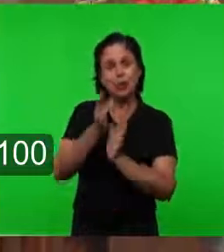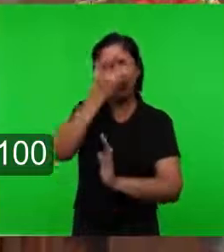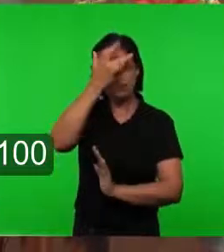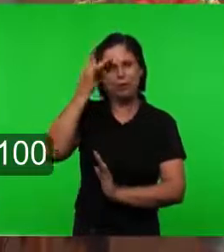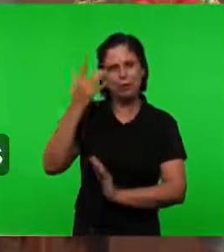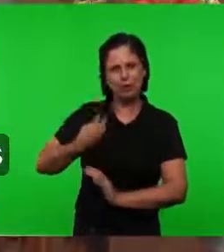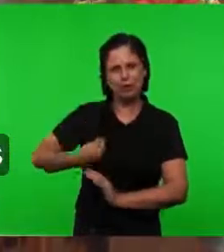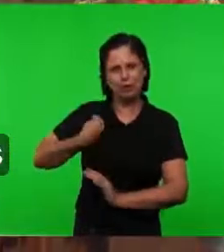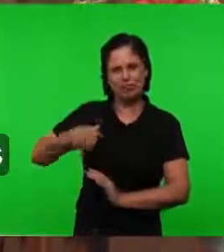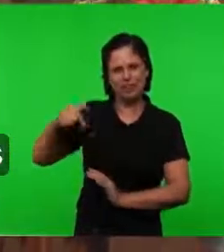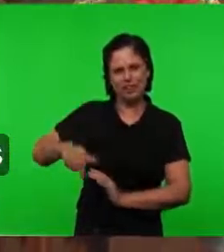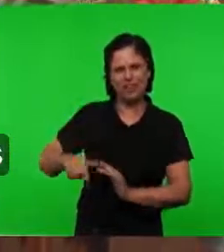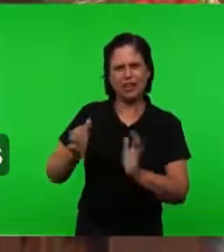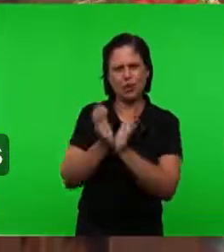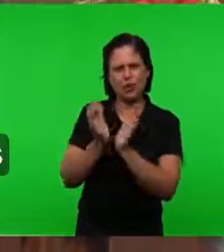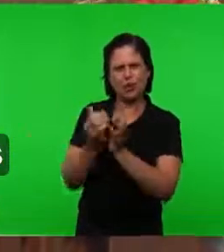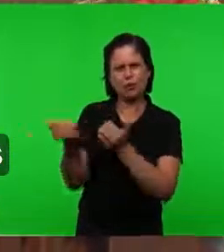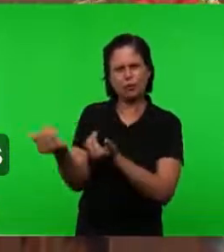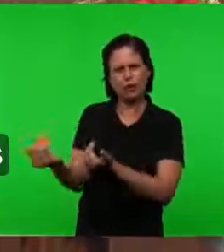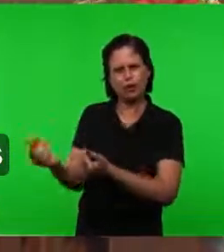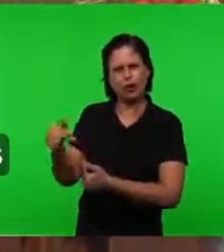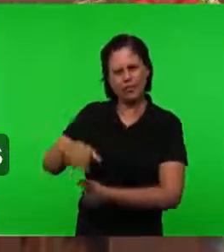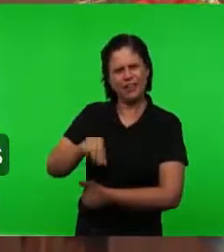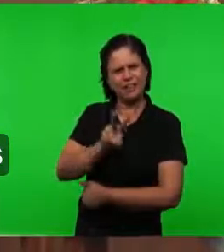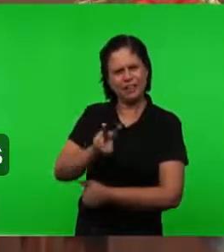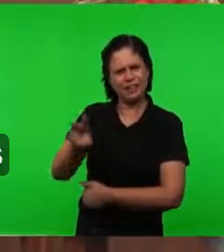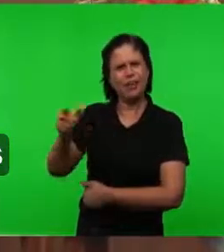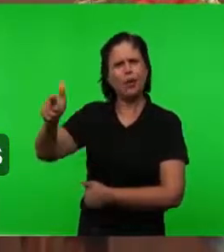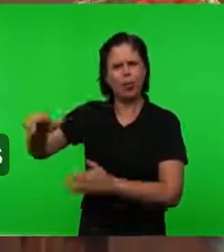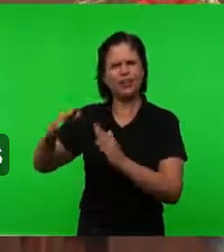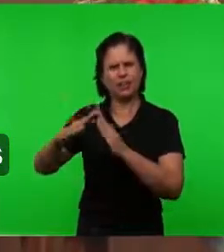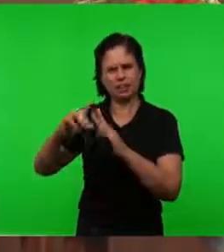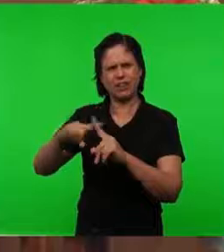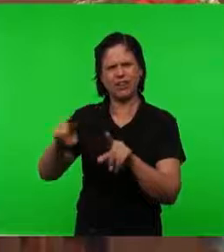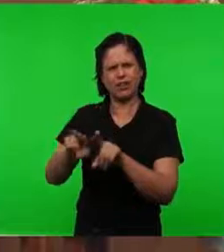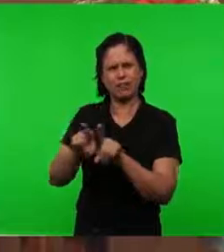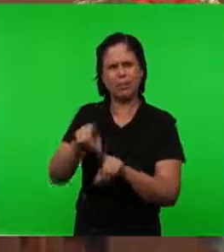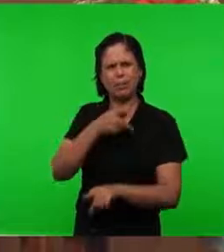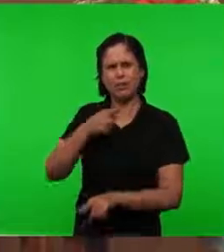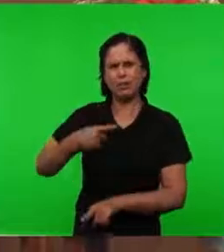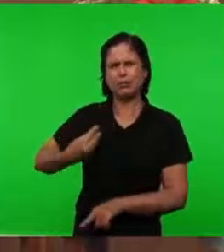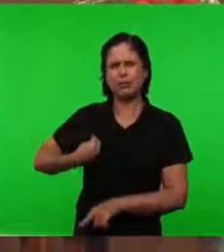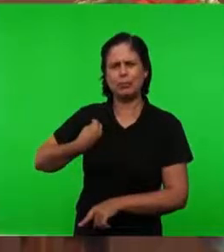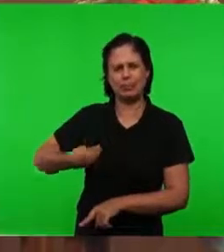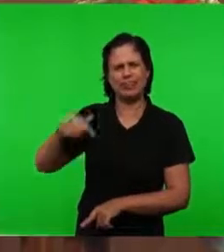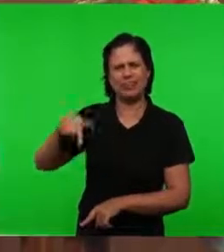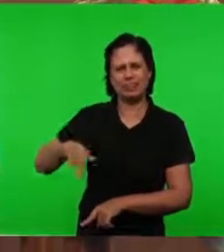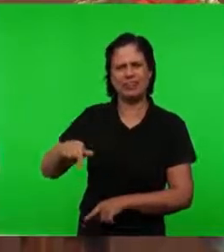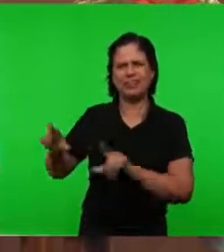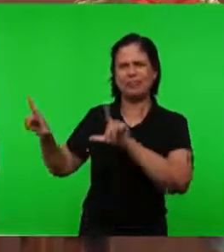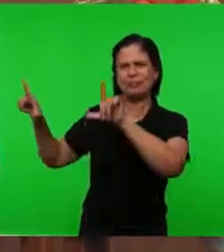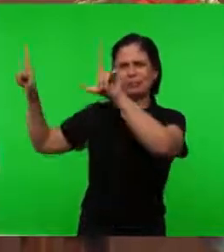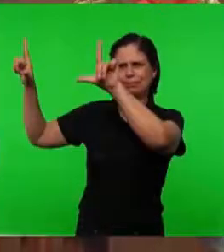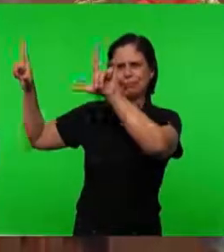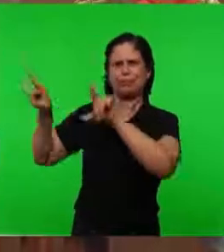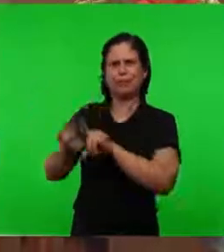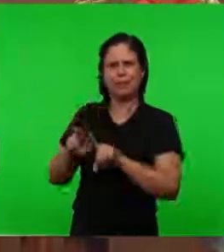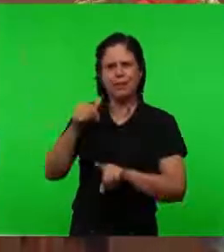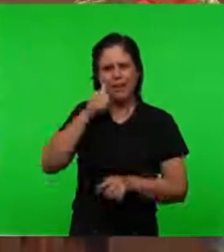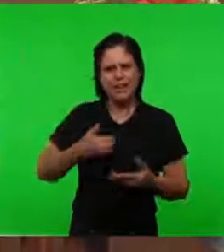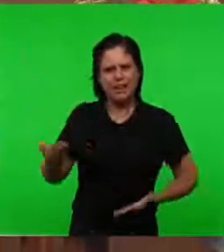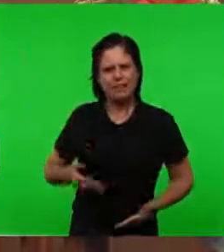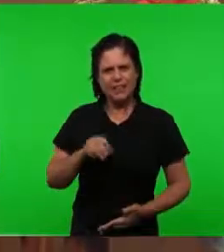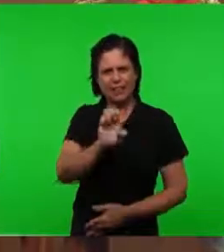aqui Do plano 100 Jovens De outras igrejas também Pastores Estavam presentes Temos a irmã Elza Aqui de Brasília Como